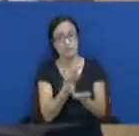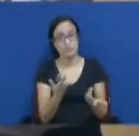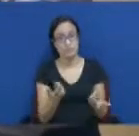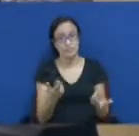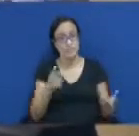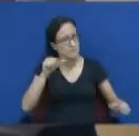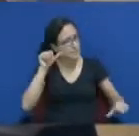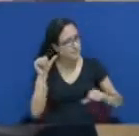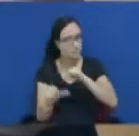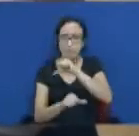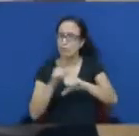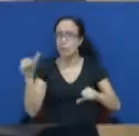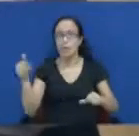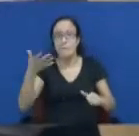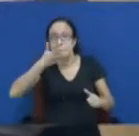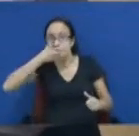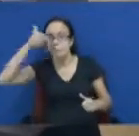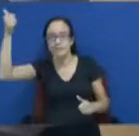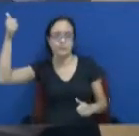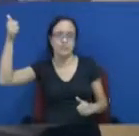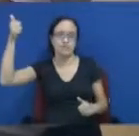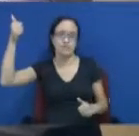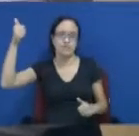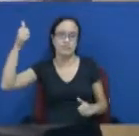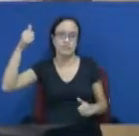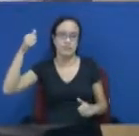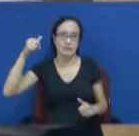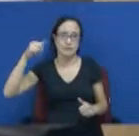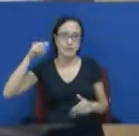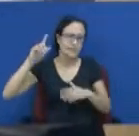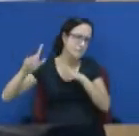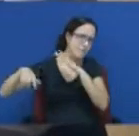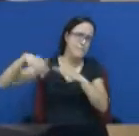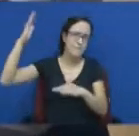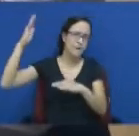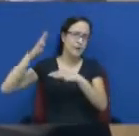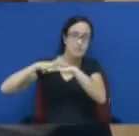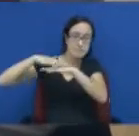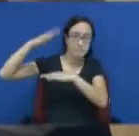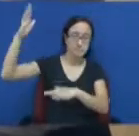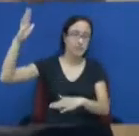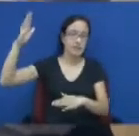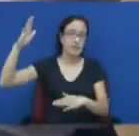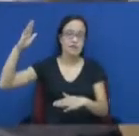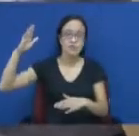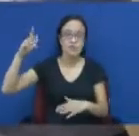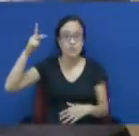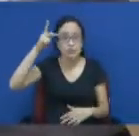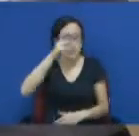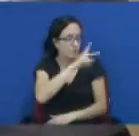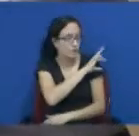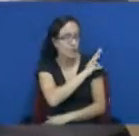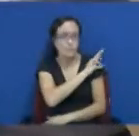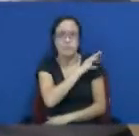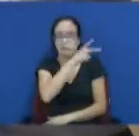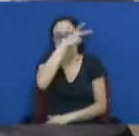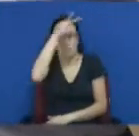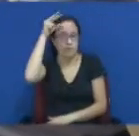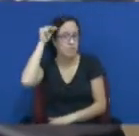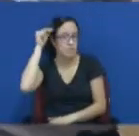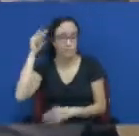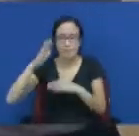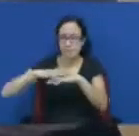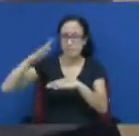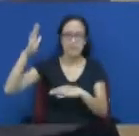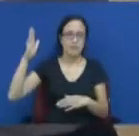em algo que vai além deste governo, em algo que vai além dessa gestão. Nós